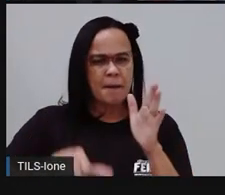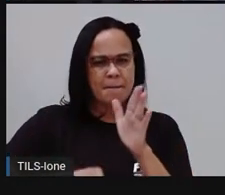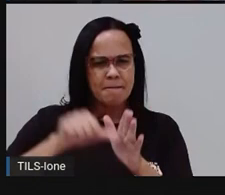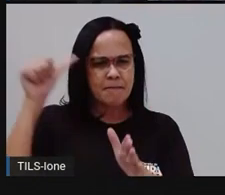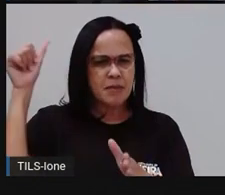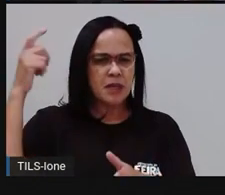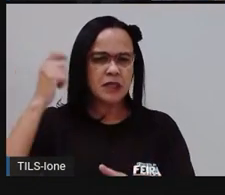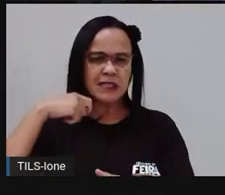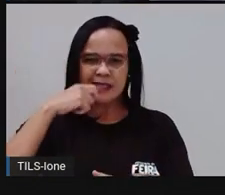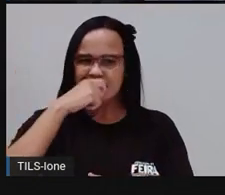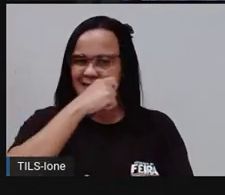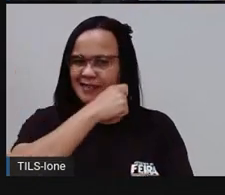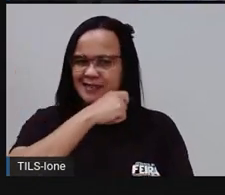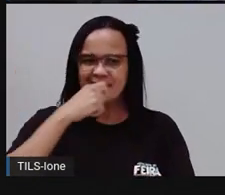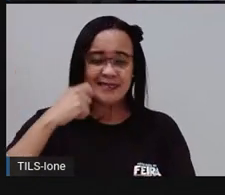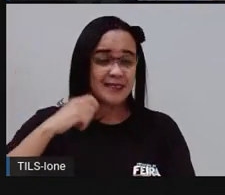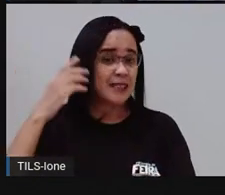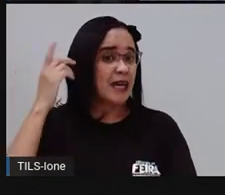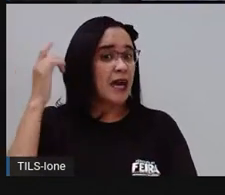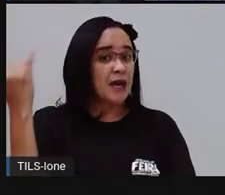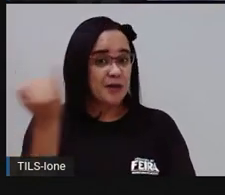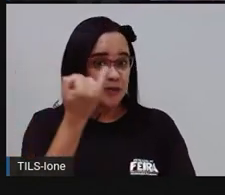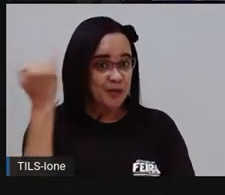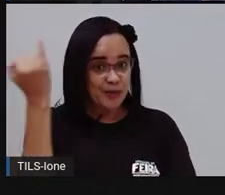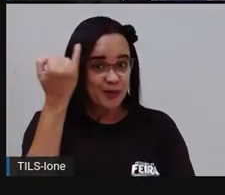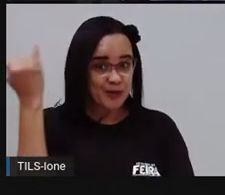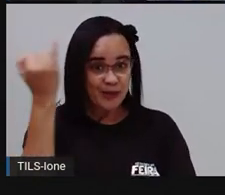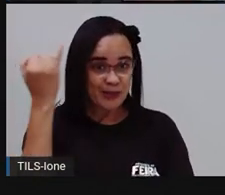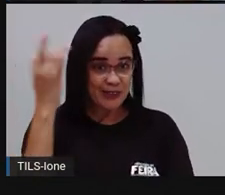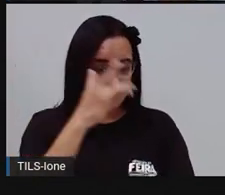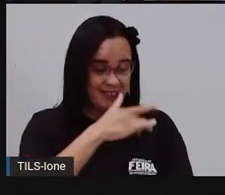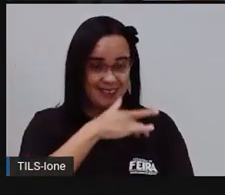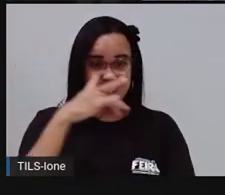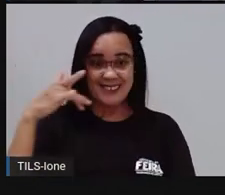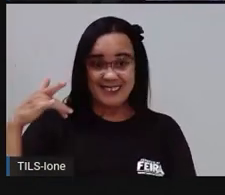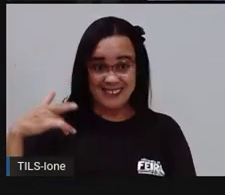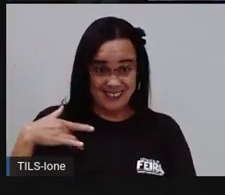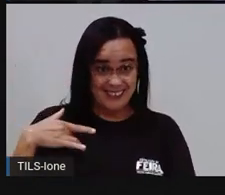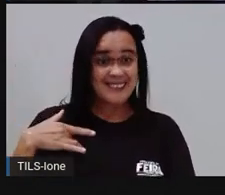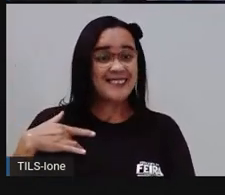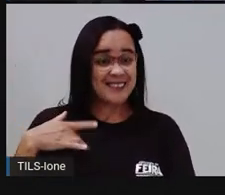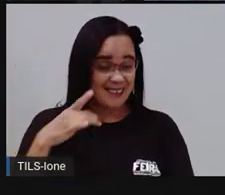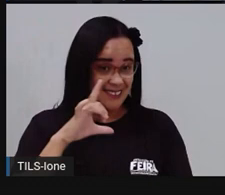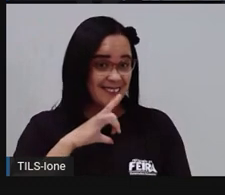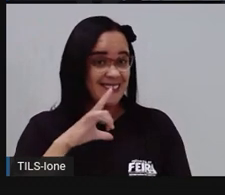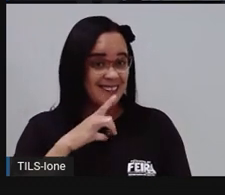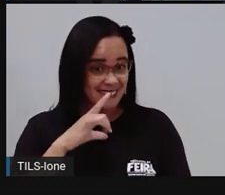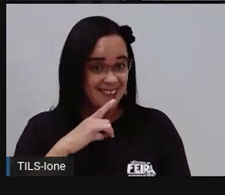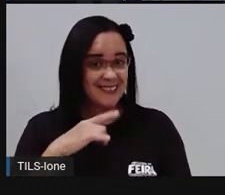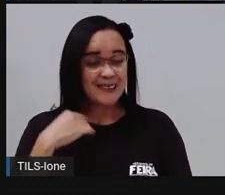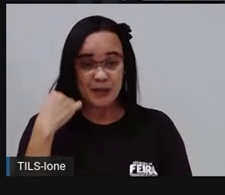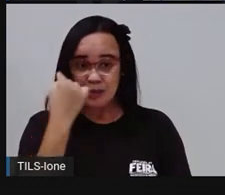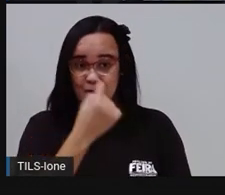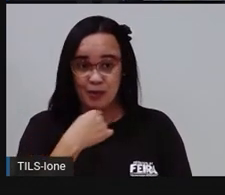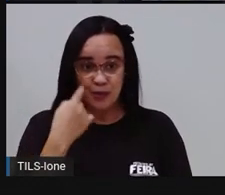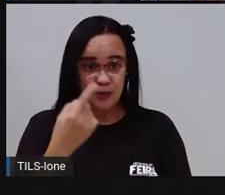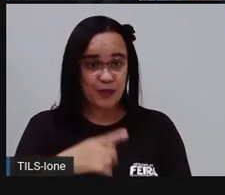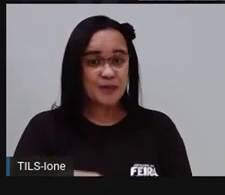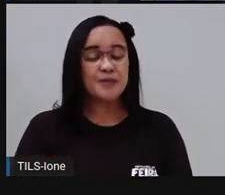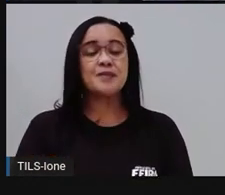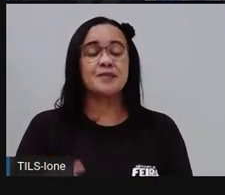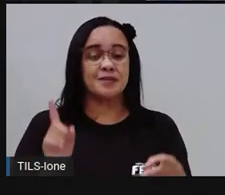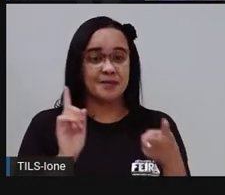evitar, manter a saúde bucal, né? A saúde da nossa boca, né? Nós também